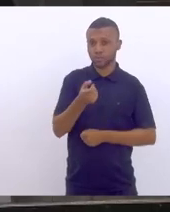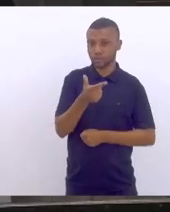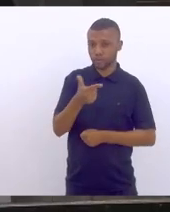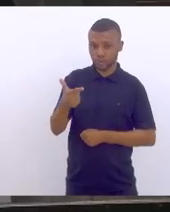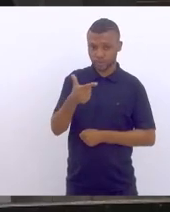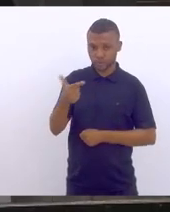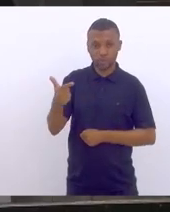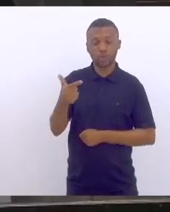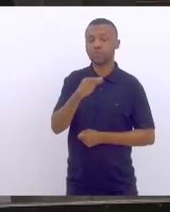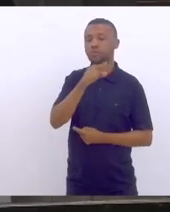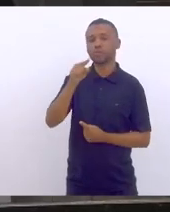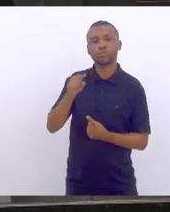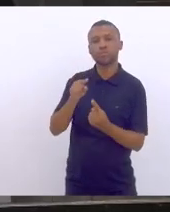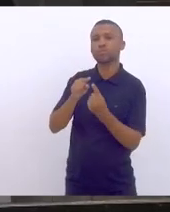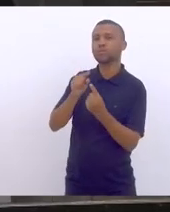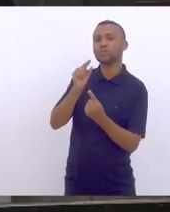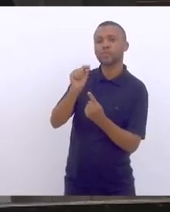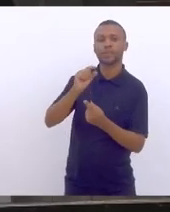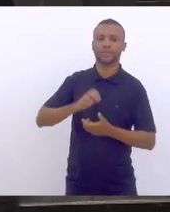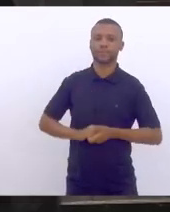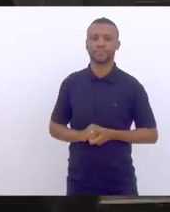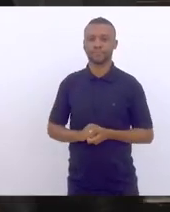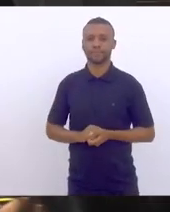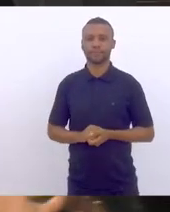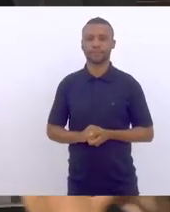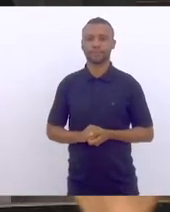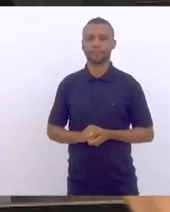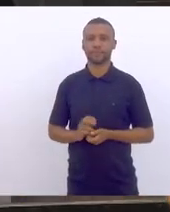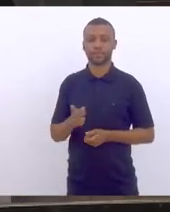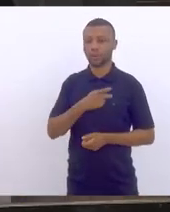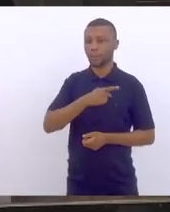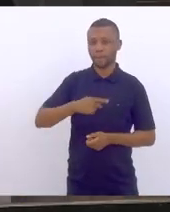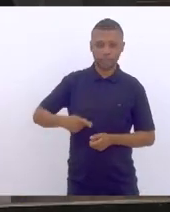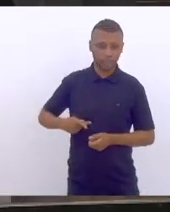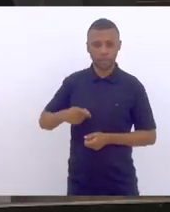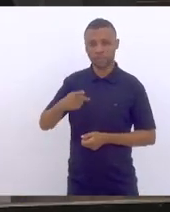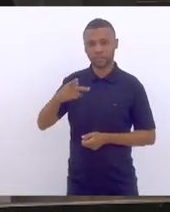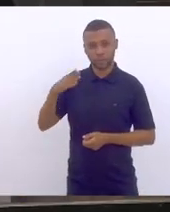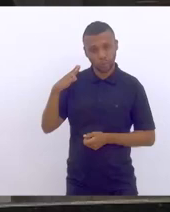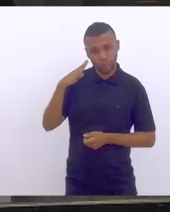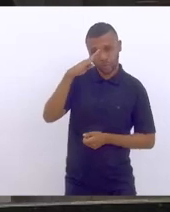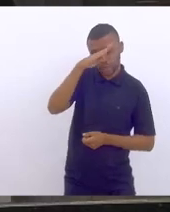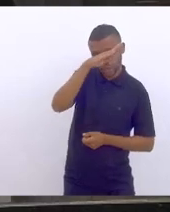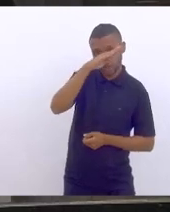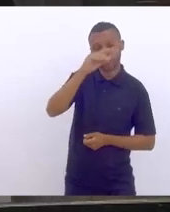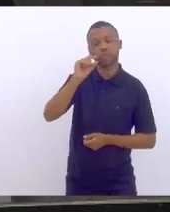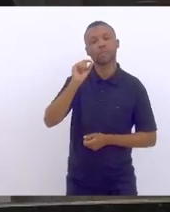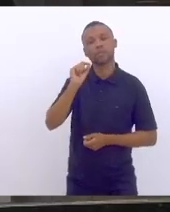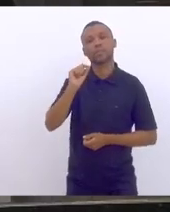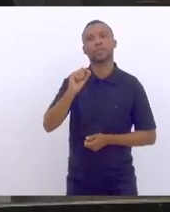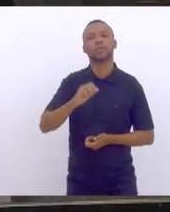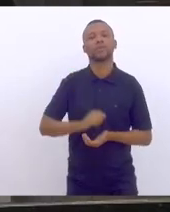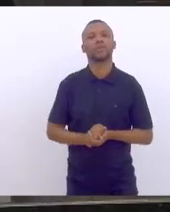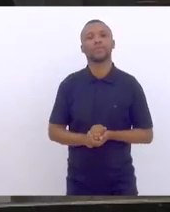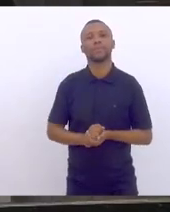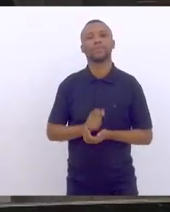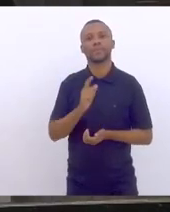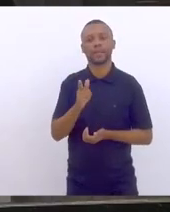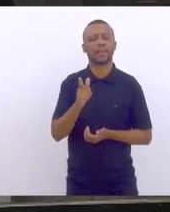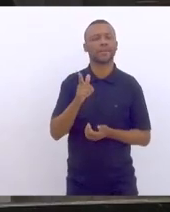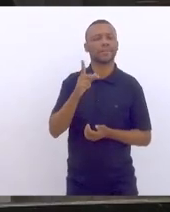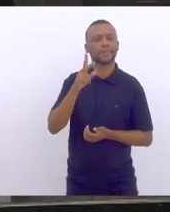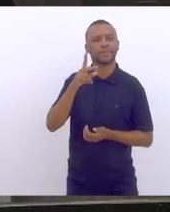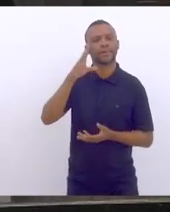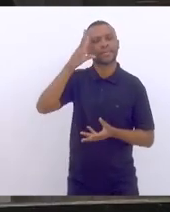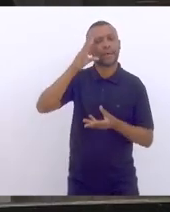pela qual o senhor presidente da República, um conhecido e reconhecido inimigo da ciência,